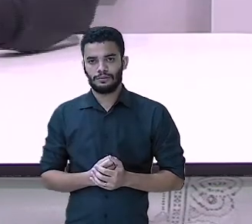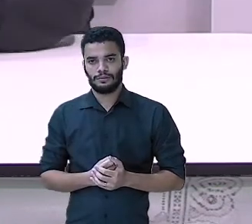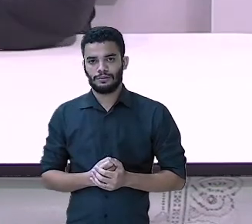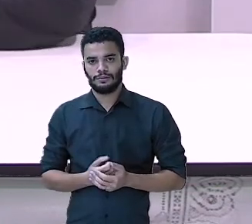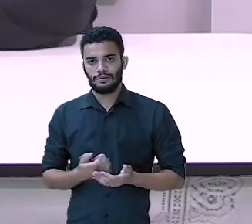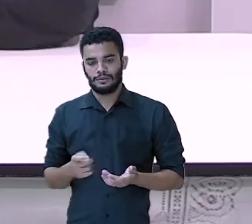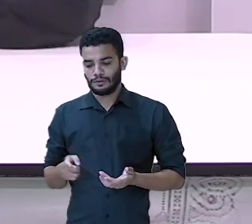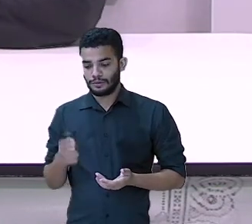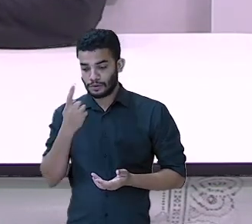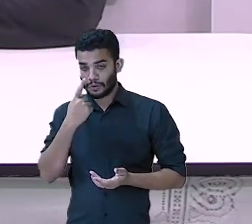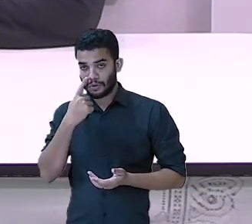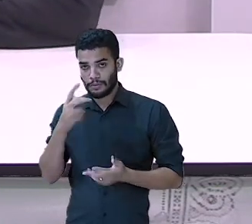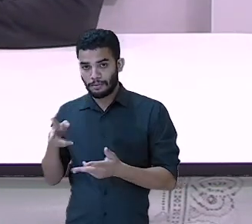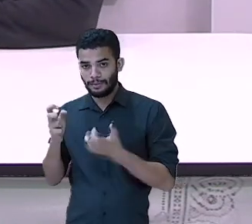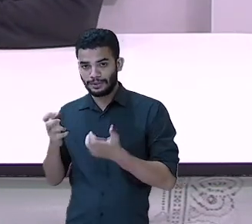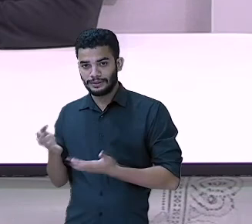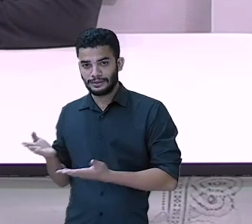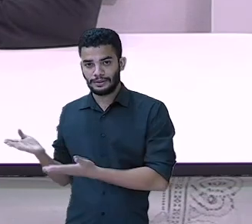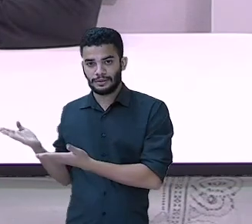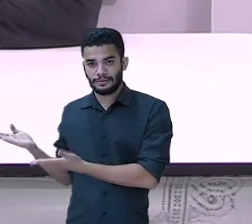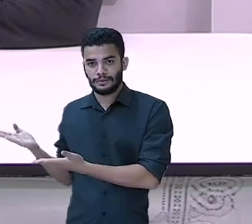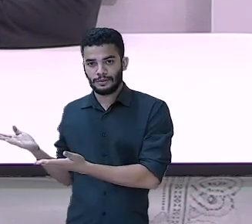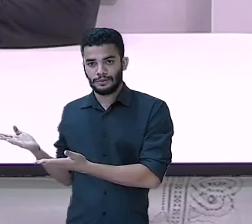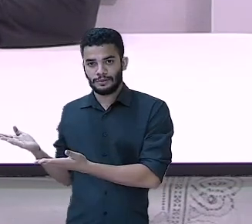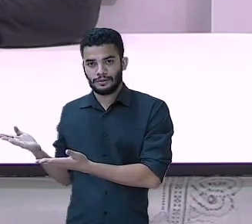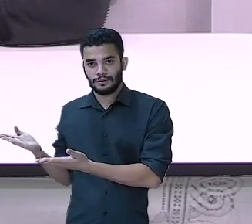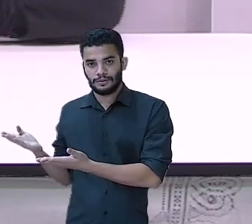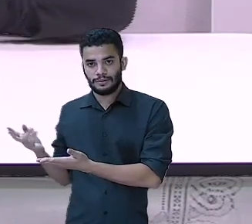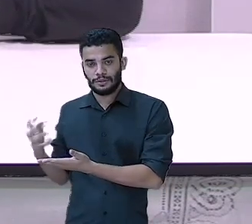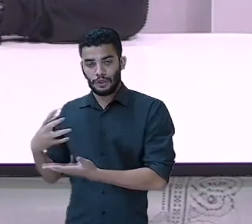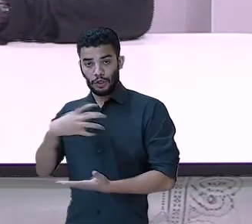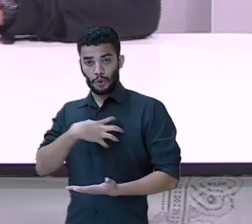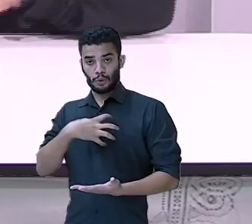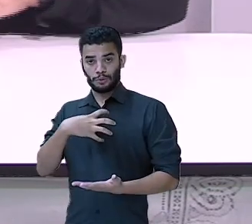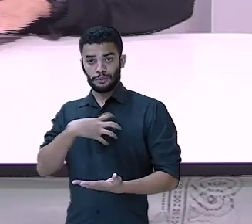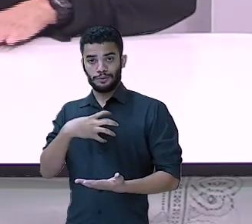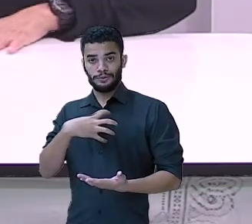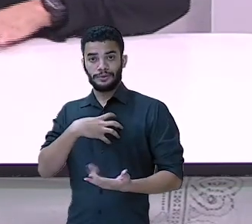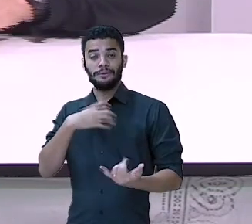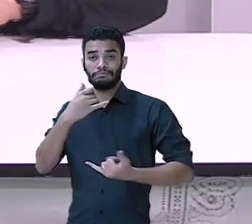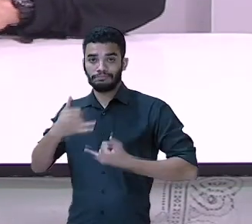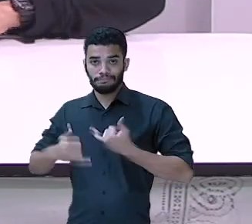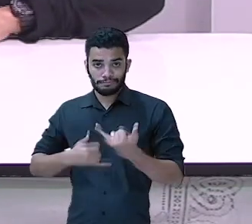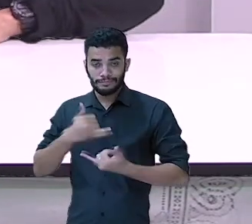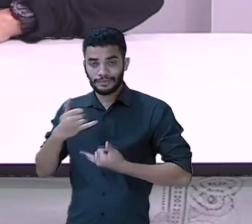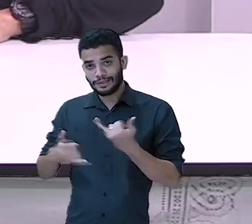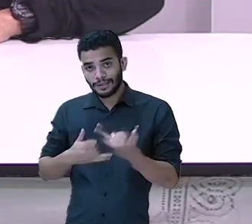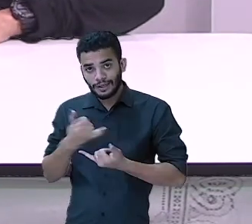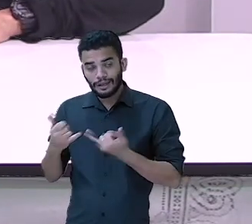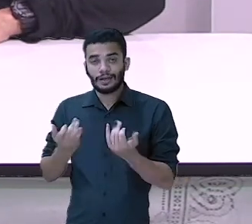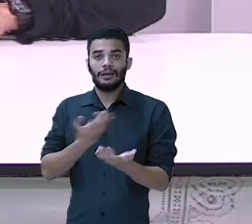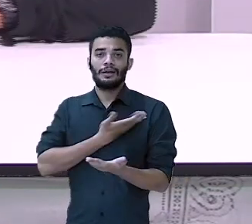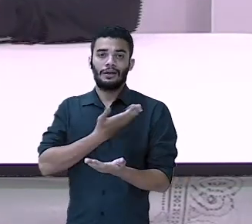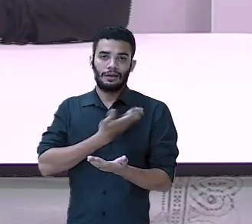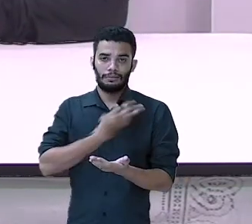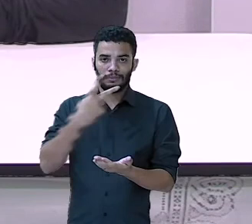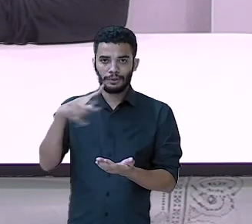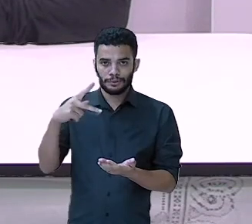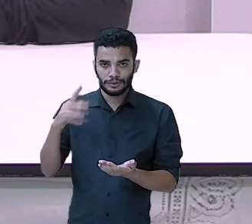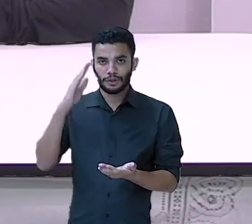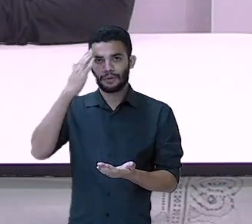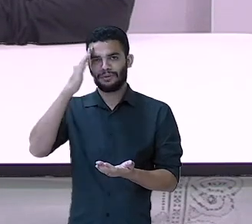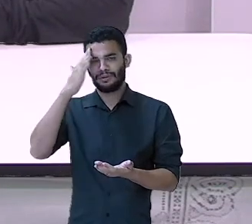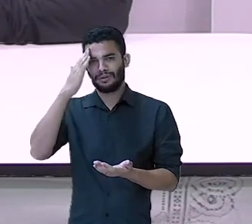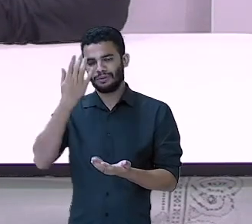aqui, essa é a forma que você vai jogar com o seu oponente. Nós não vamos